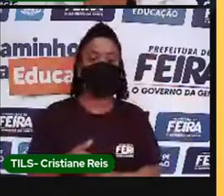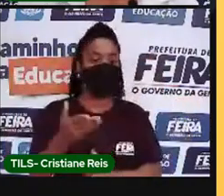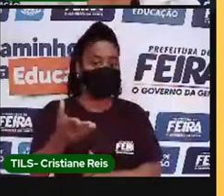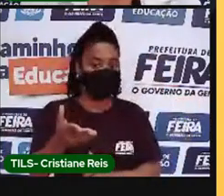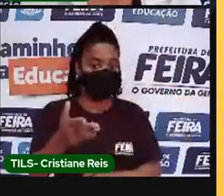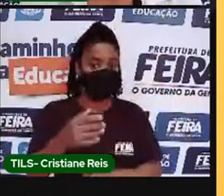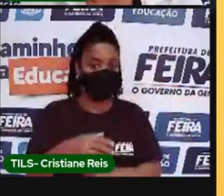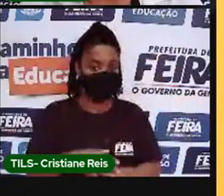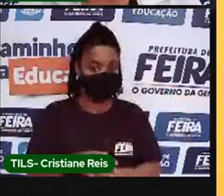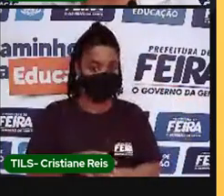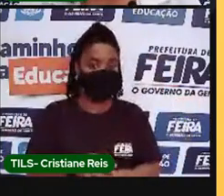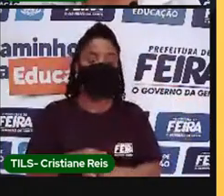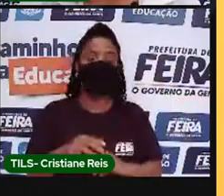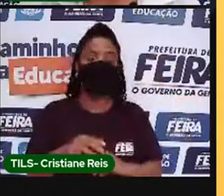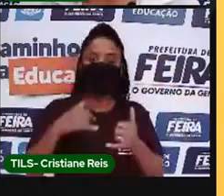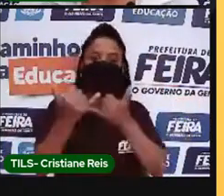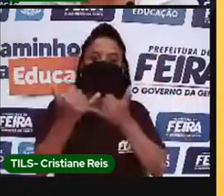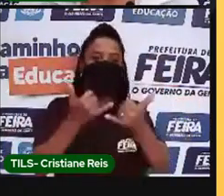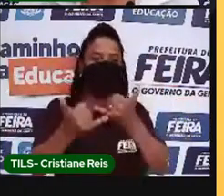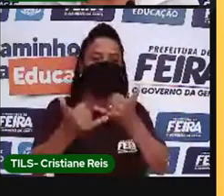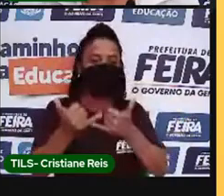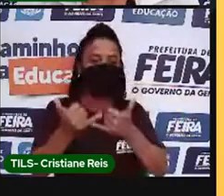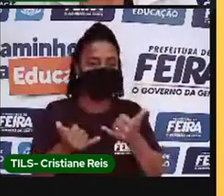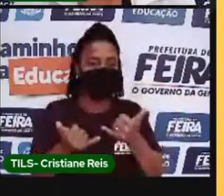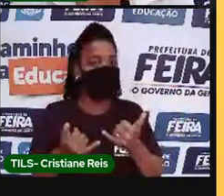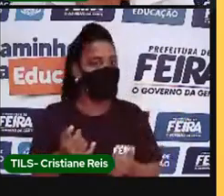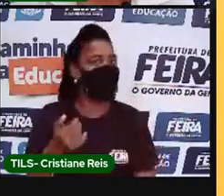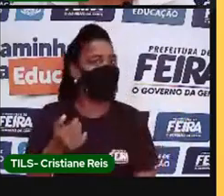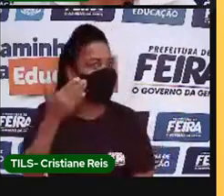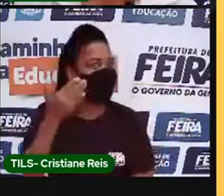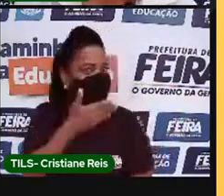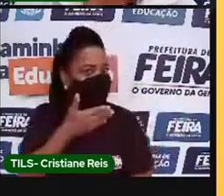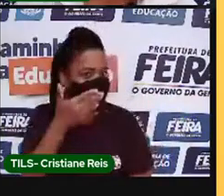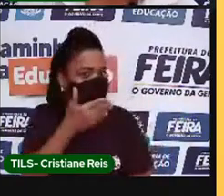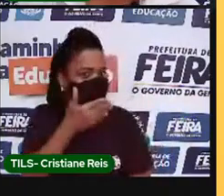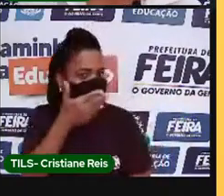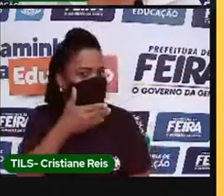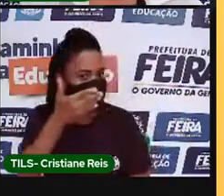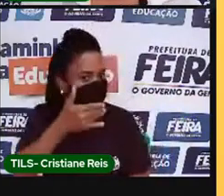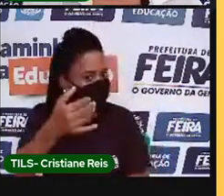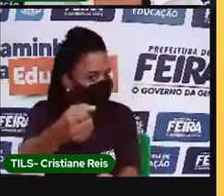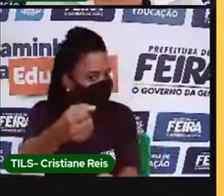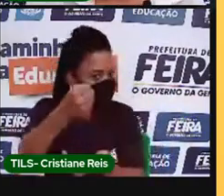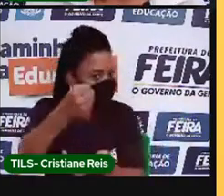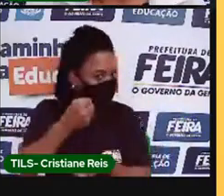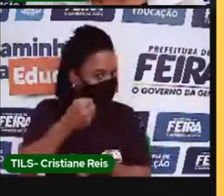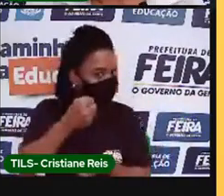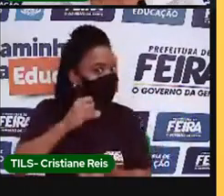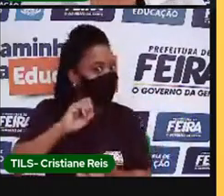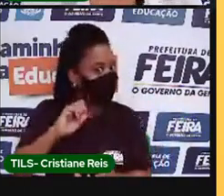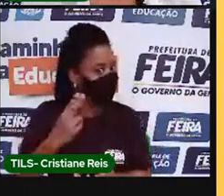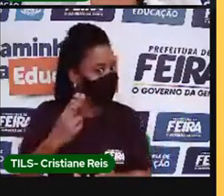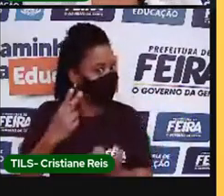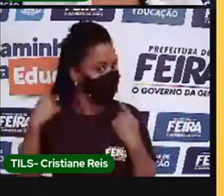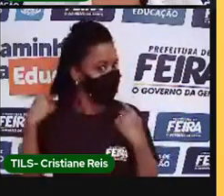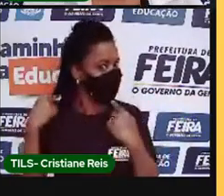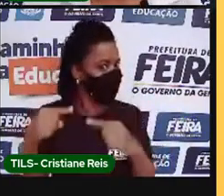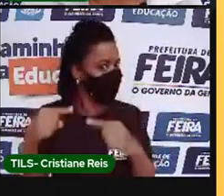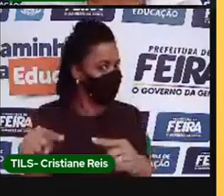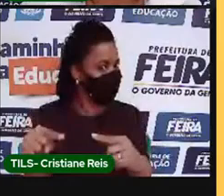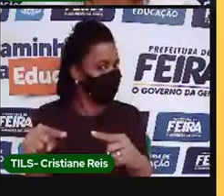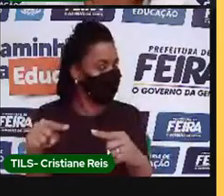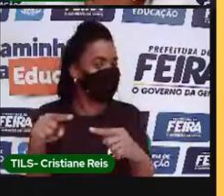chama gostosura e travessura. A gostosura e travessura é uma brincadeira a partir da qual